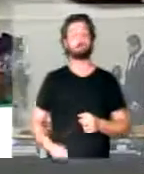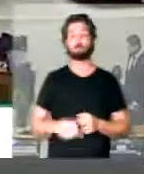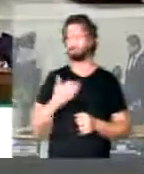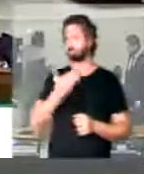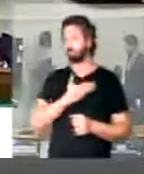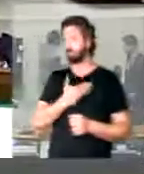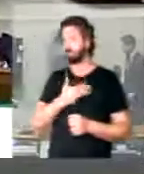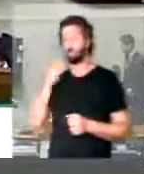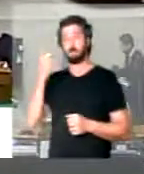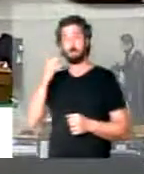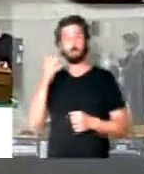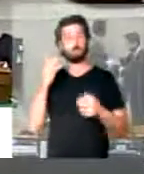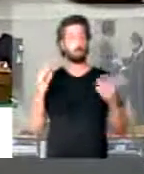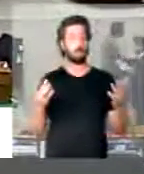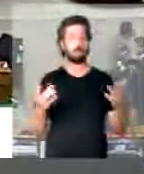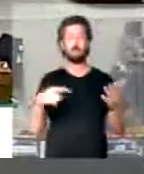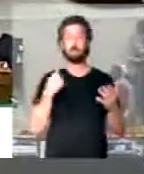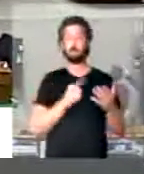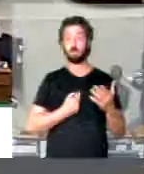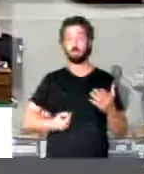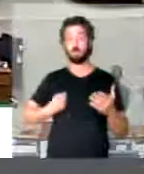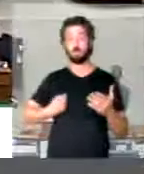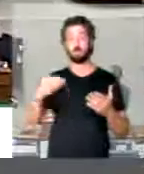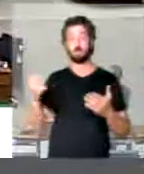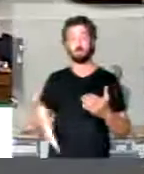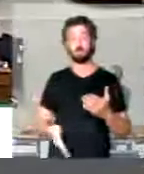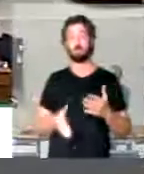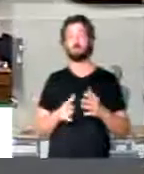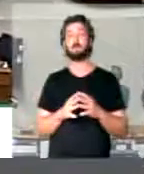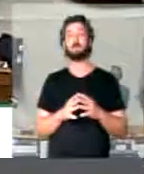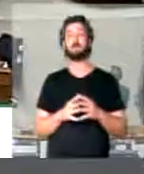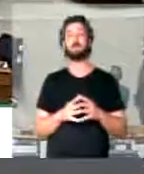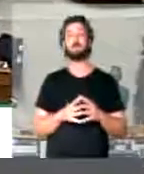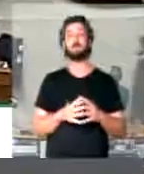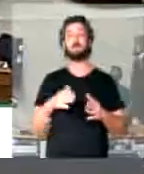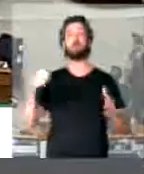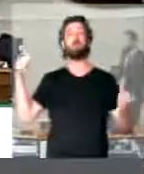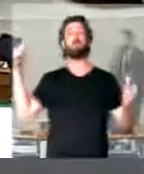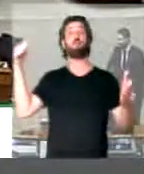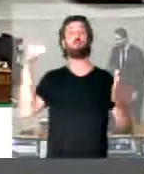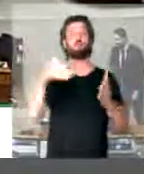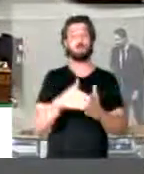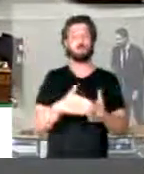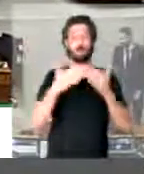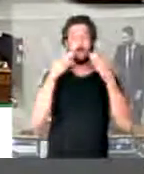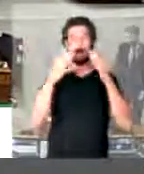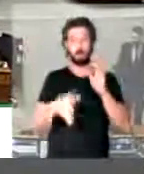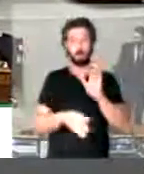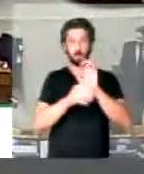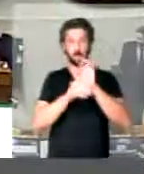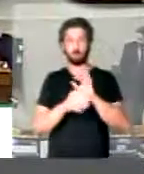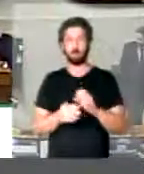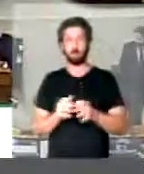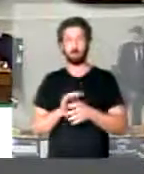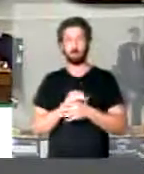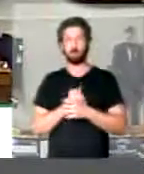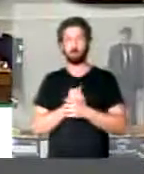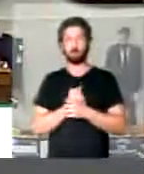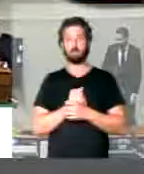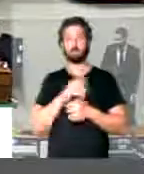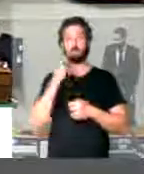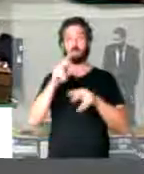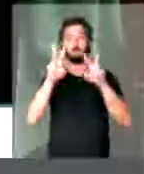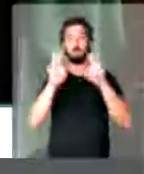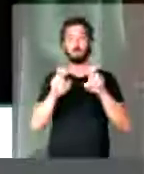deputados, Concordou. Nós estamos aqui na reta final para a apresentação das emendas que